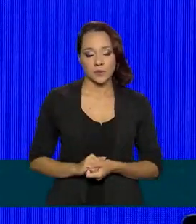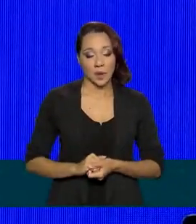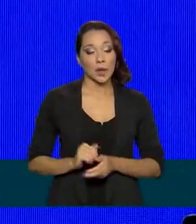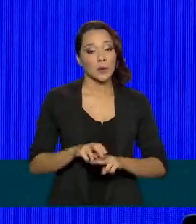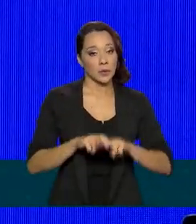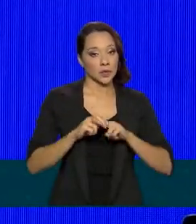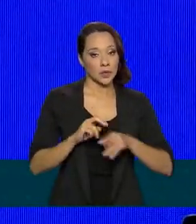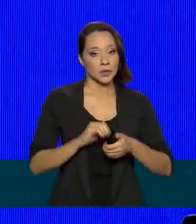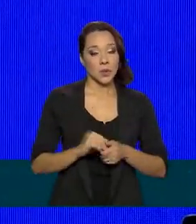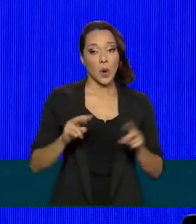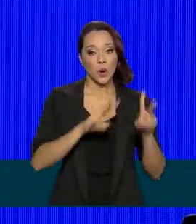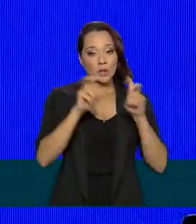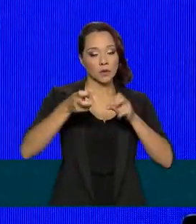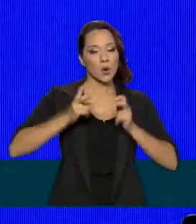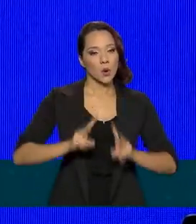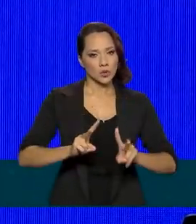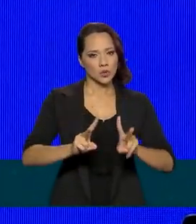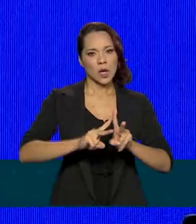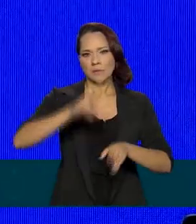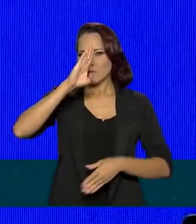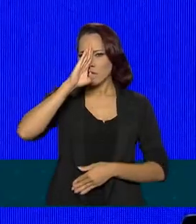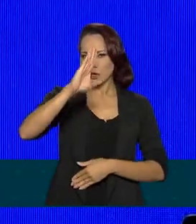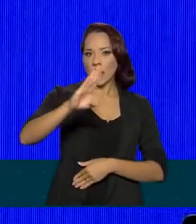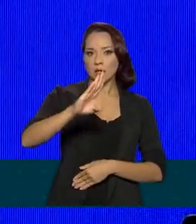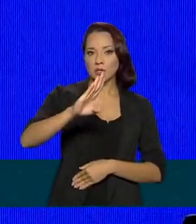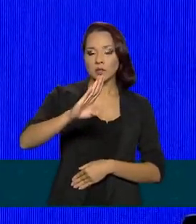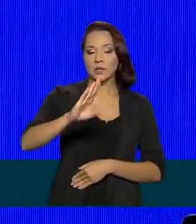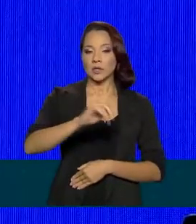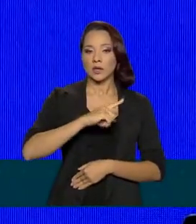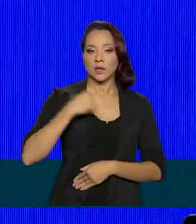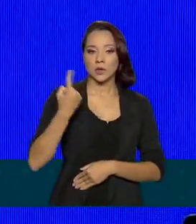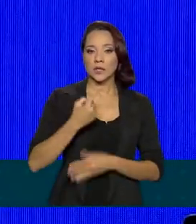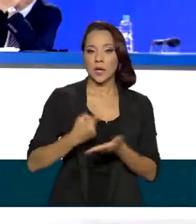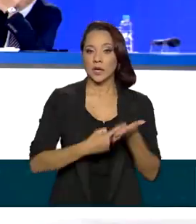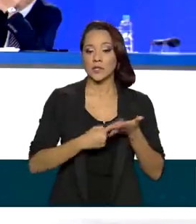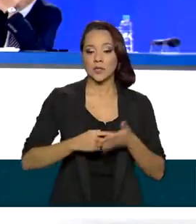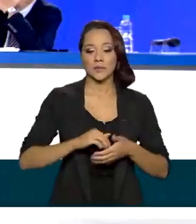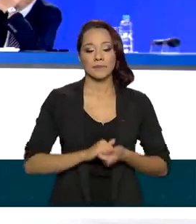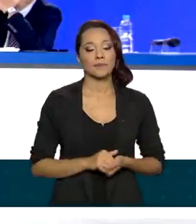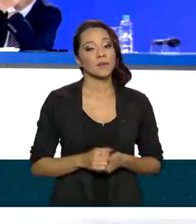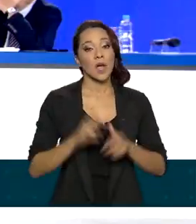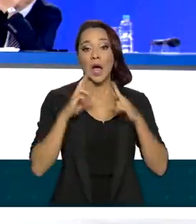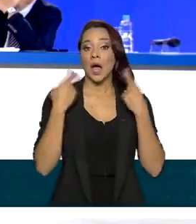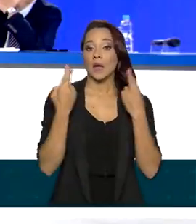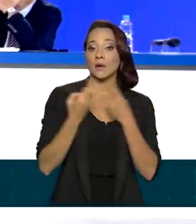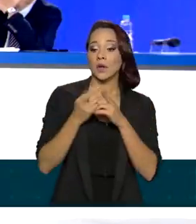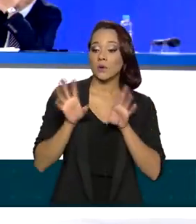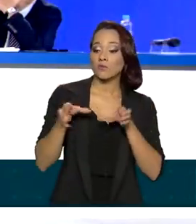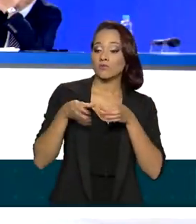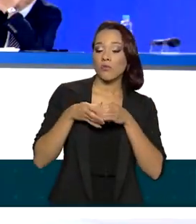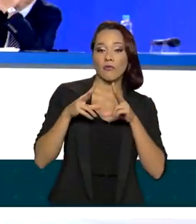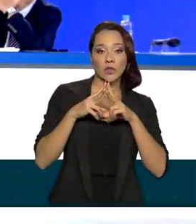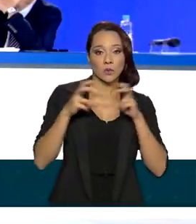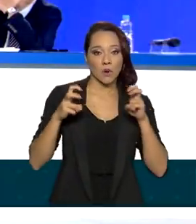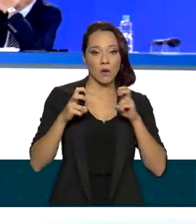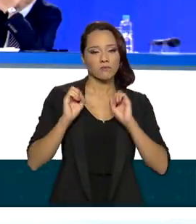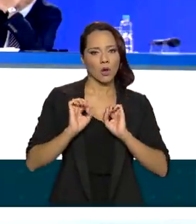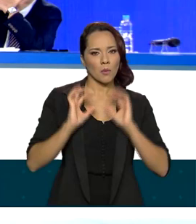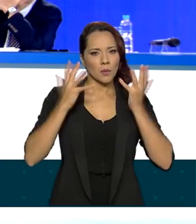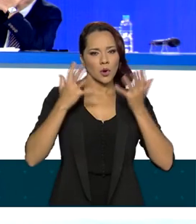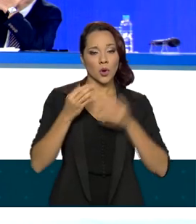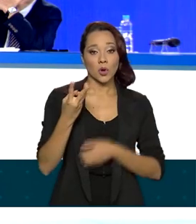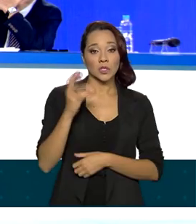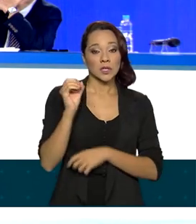essa razão, o tema seguirá sendo prioritário em nossa agenda. A reunião de cúpula virtual comemorou